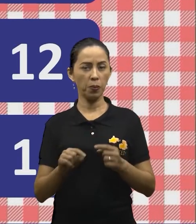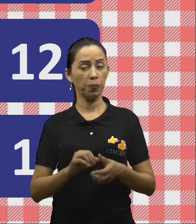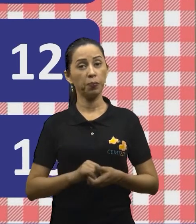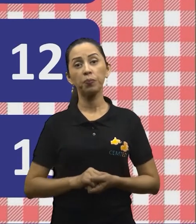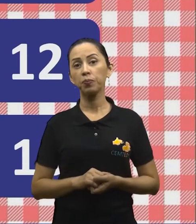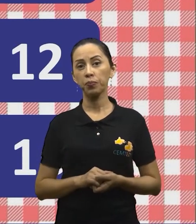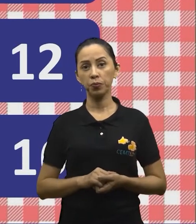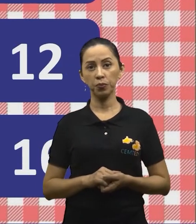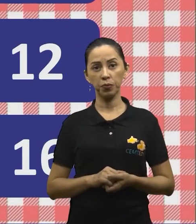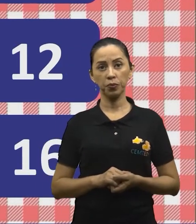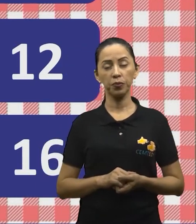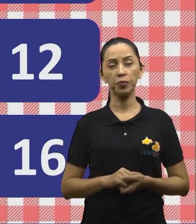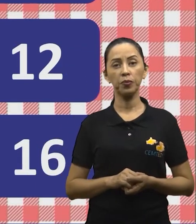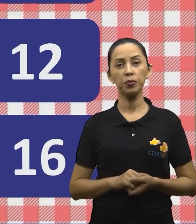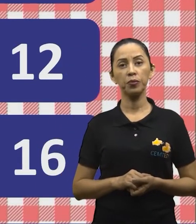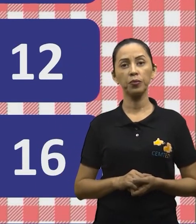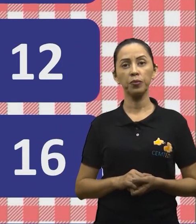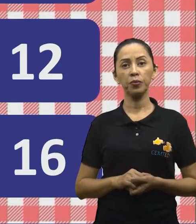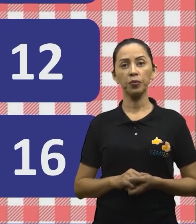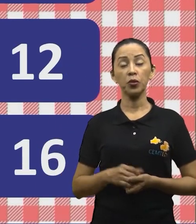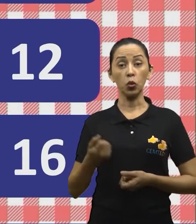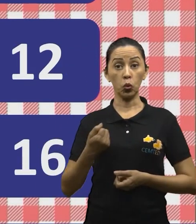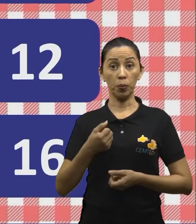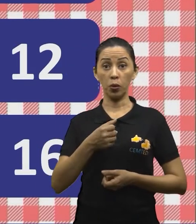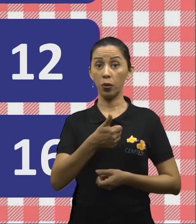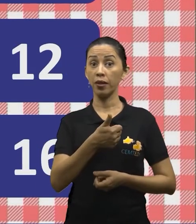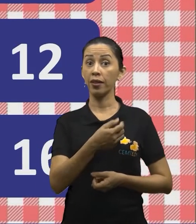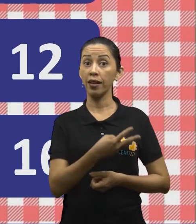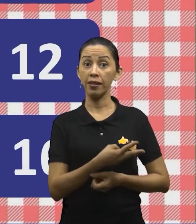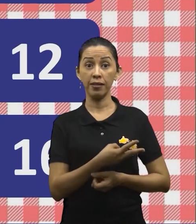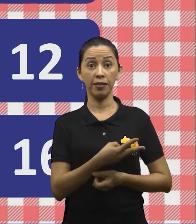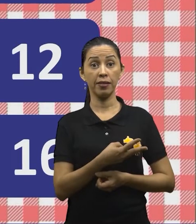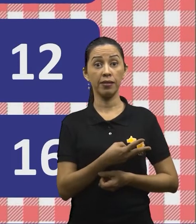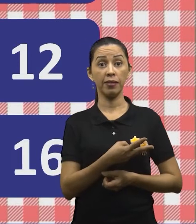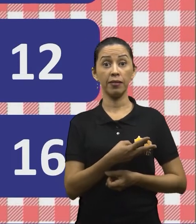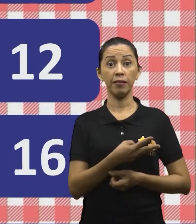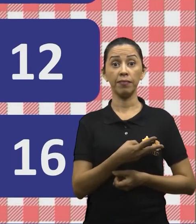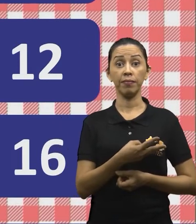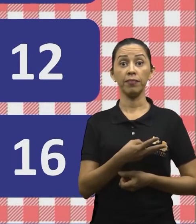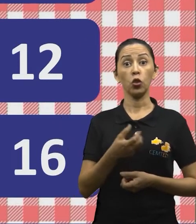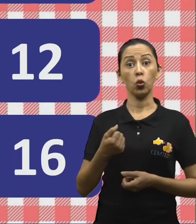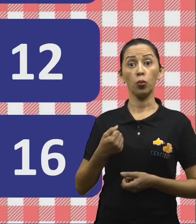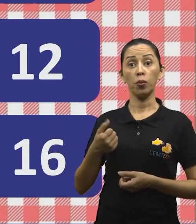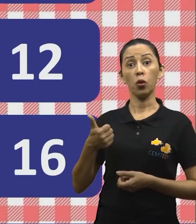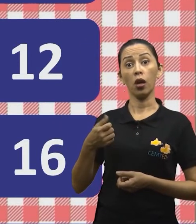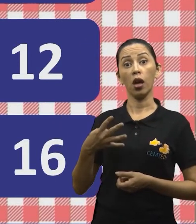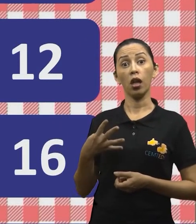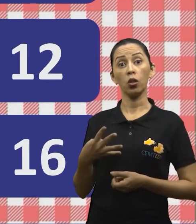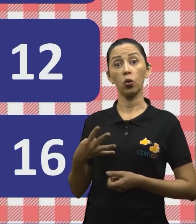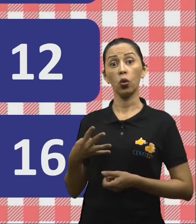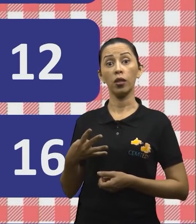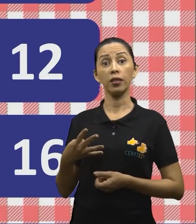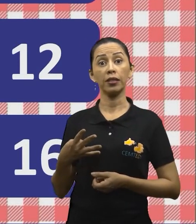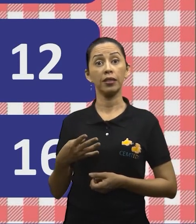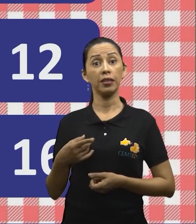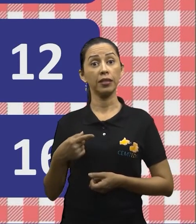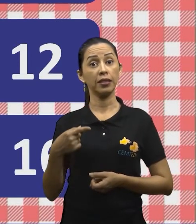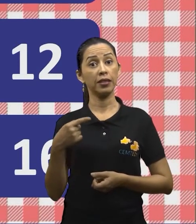e 14. É um carboidrato de baixo índice glicêmico e o 14.